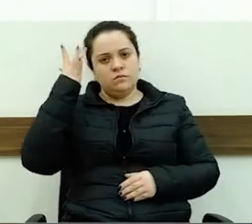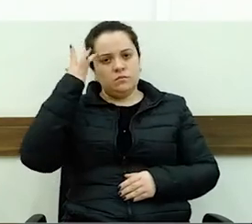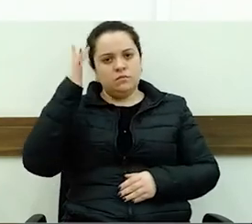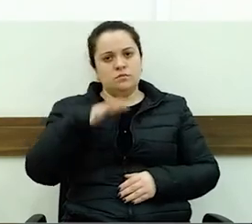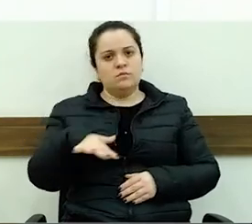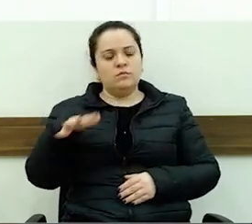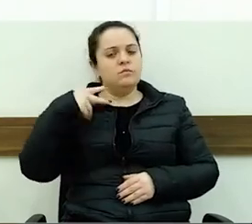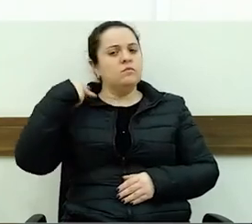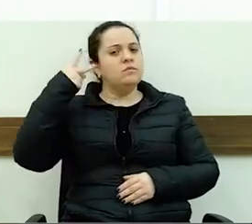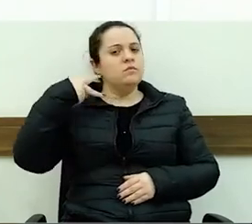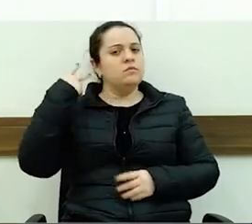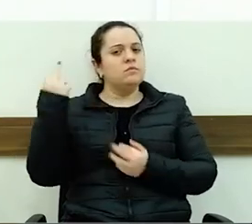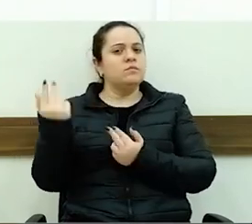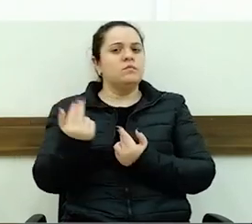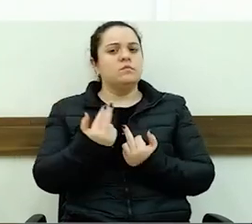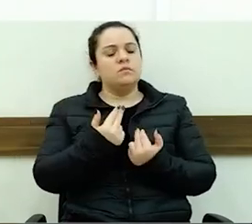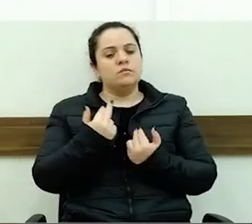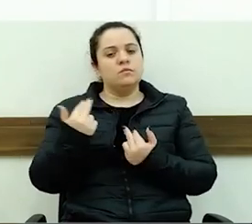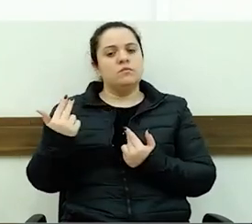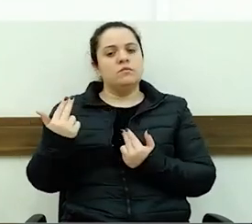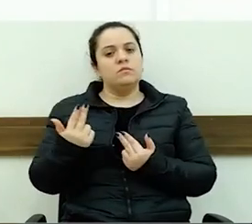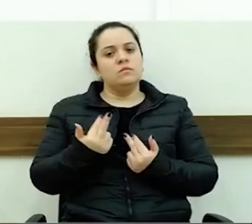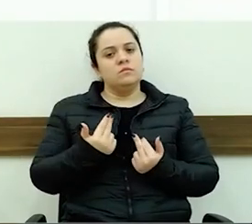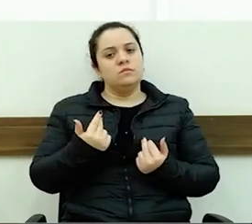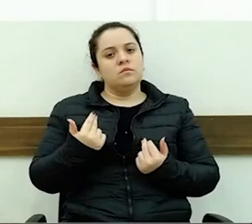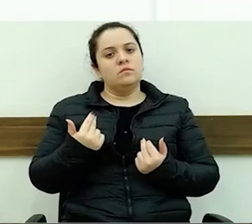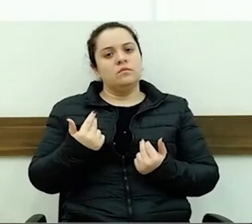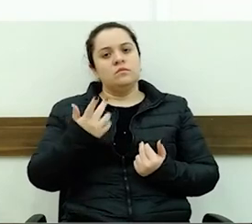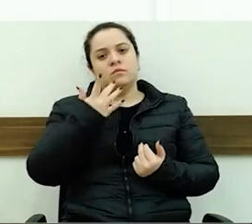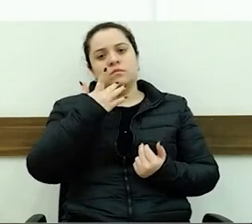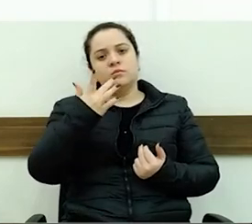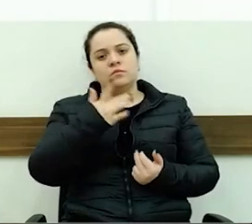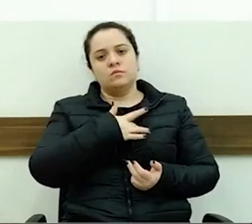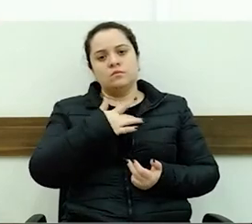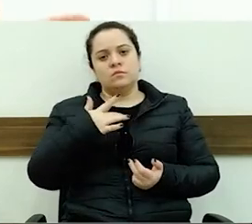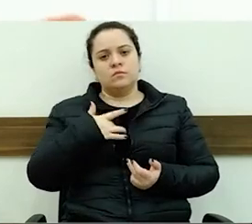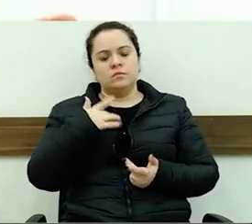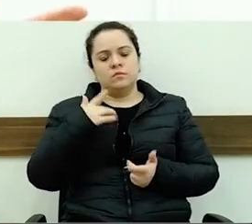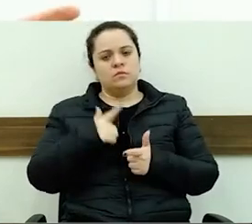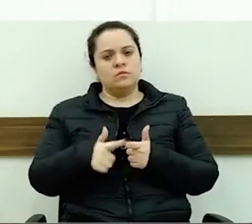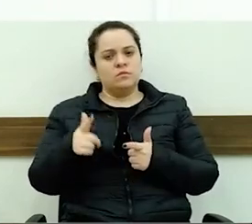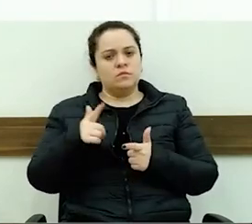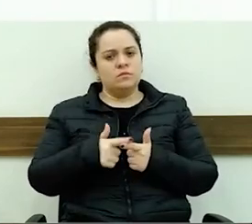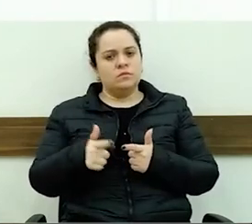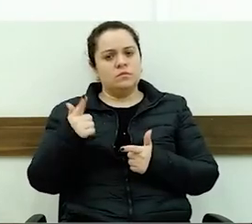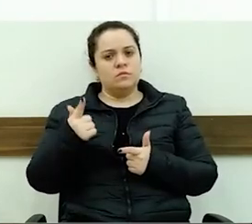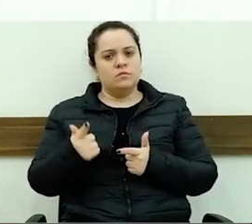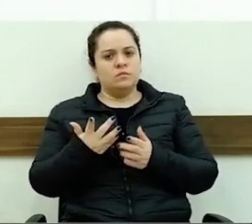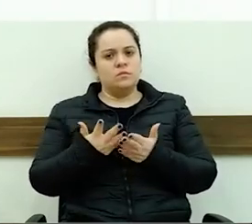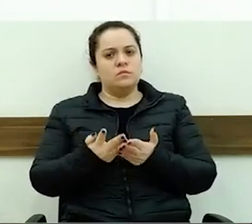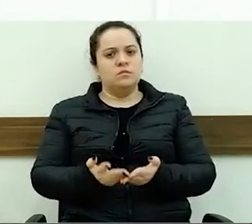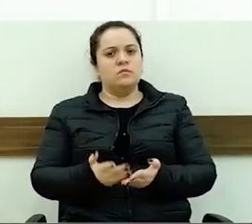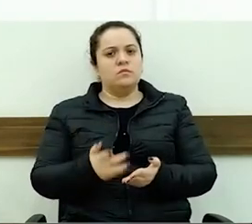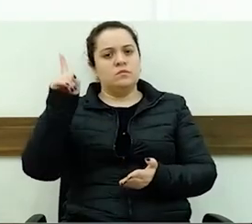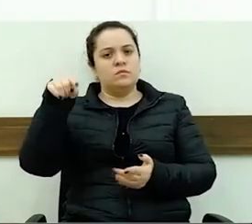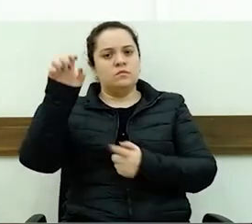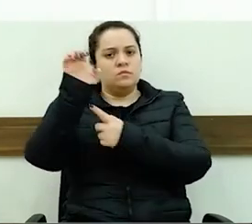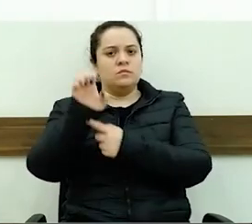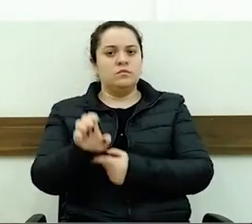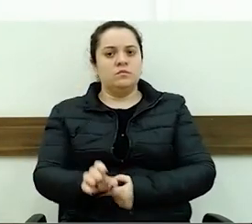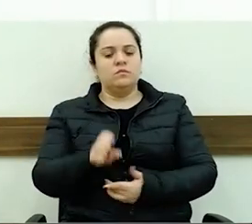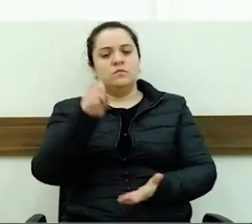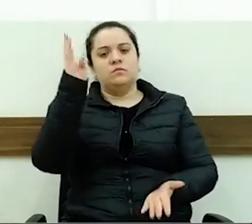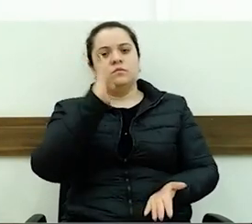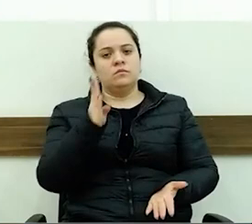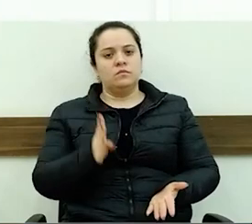tem o mesmo posicionamento. E digo que a saúde não é um problema em Guaíra, de repente, é um problema a nível de Estado, a nível de Brasil,